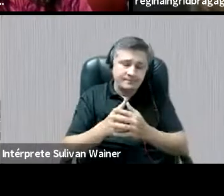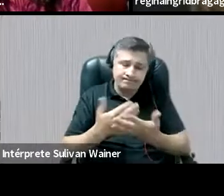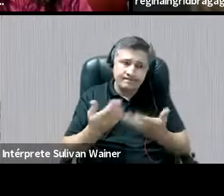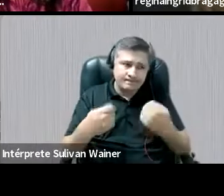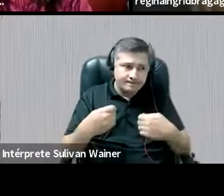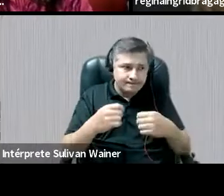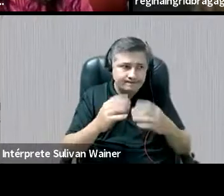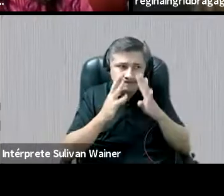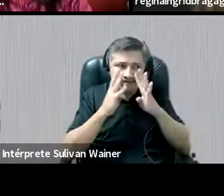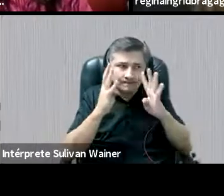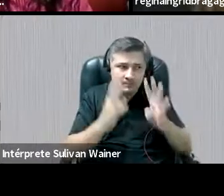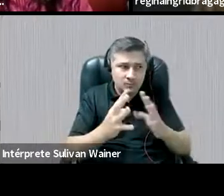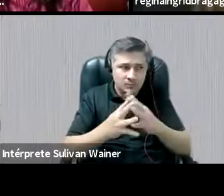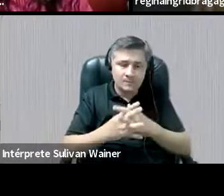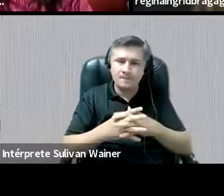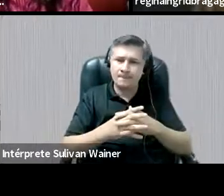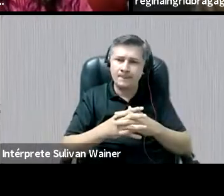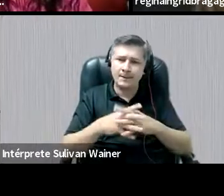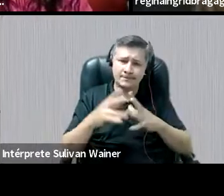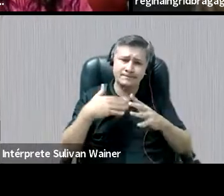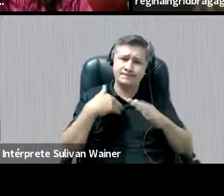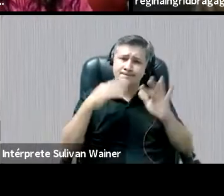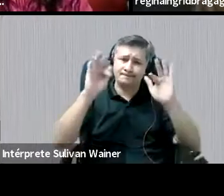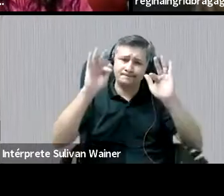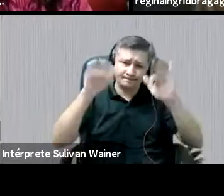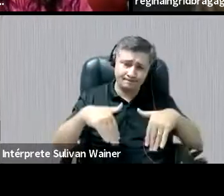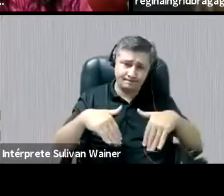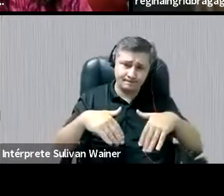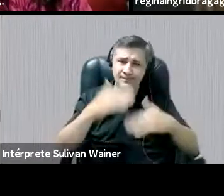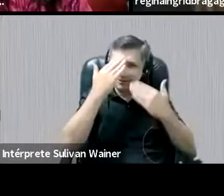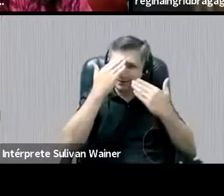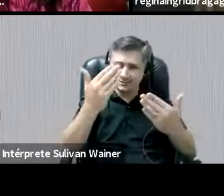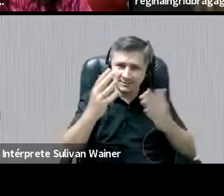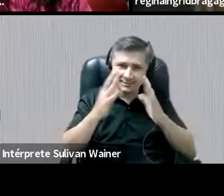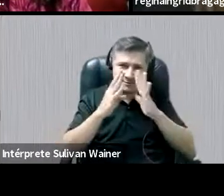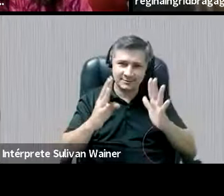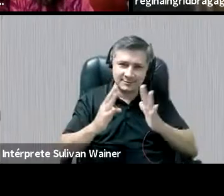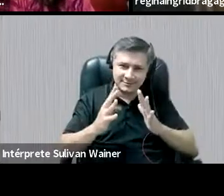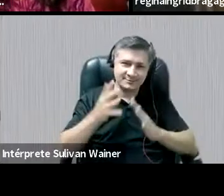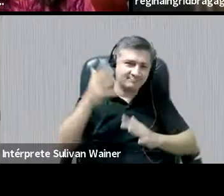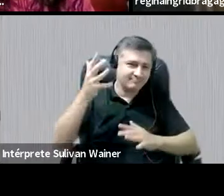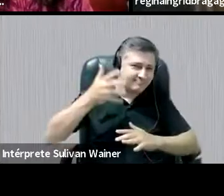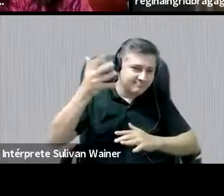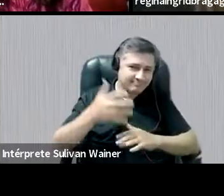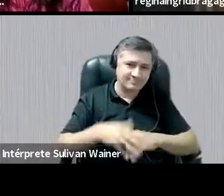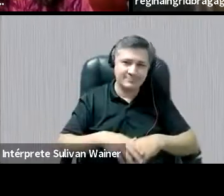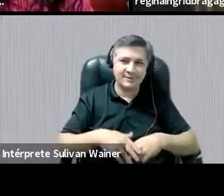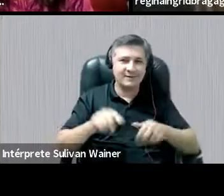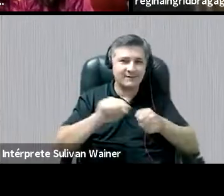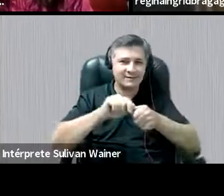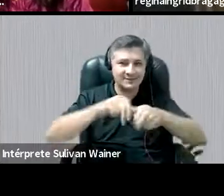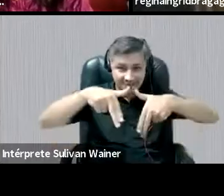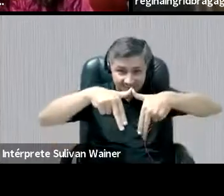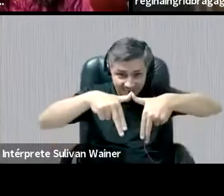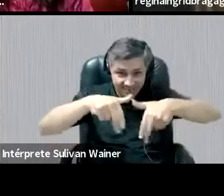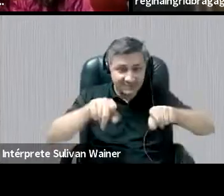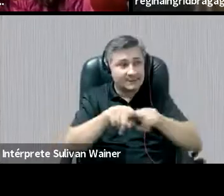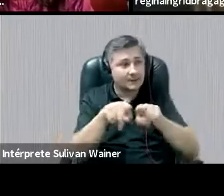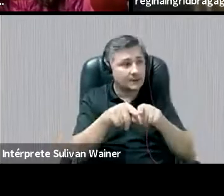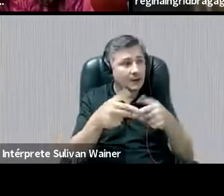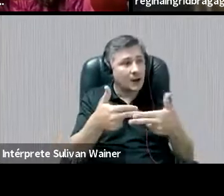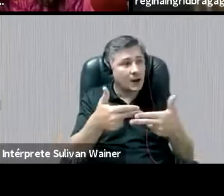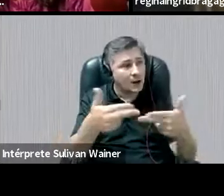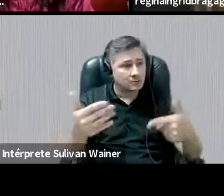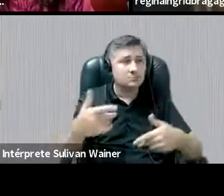atentos. Eu termino a minha fala assim e agradecendo novamente, né? Ao Fazendo Gênero, as colegas, né? E que